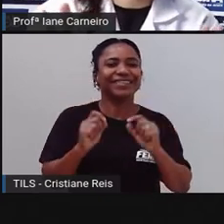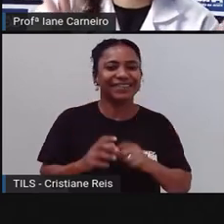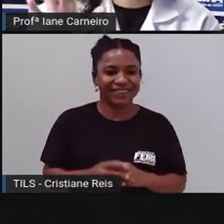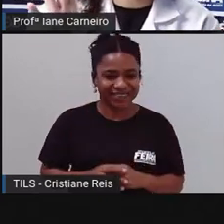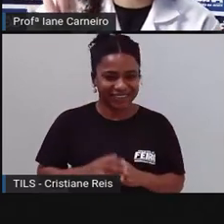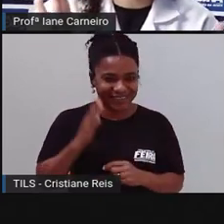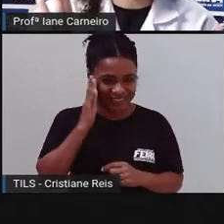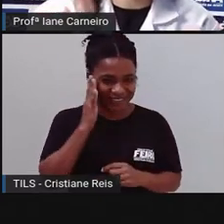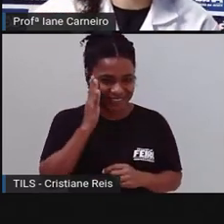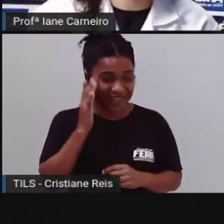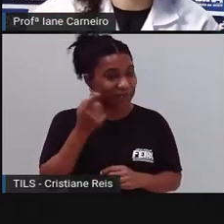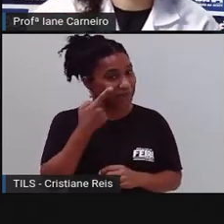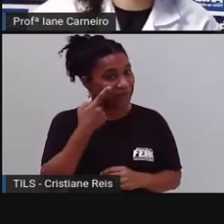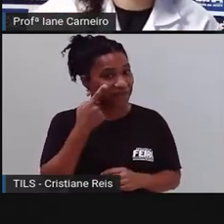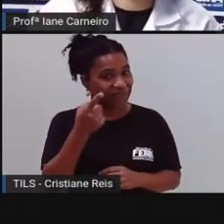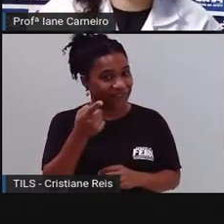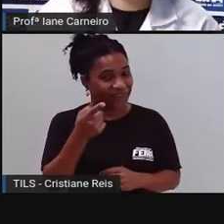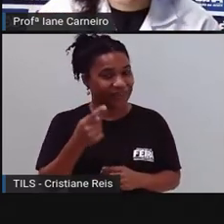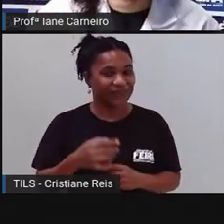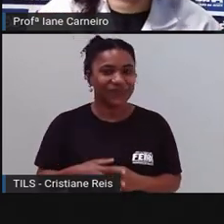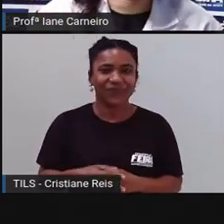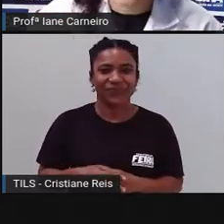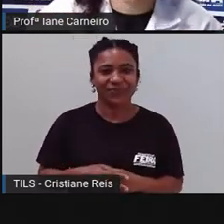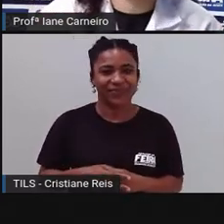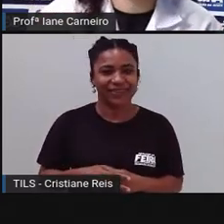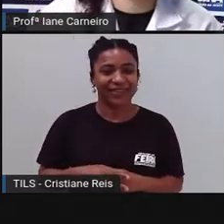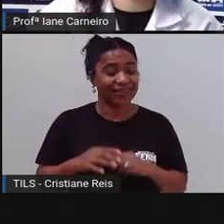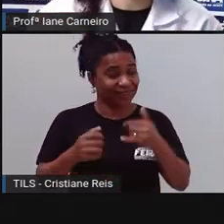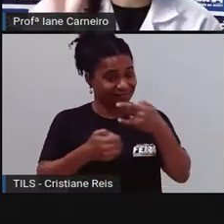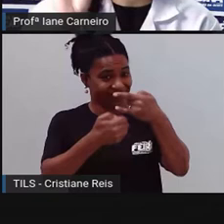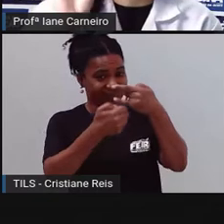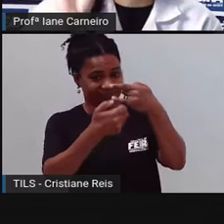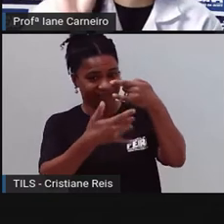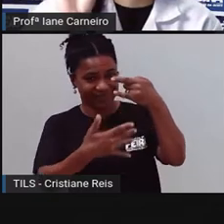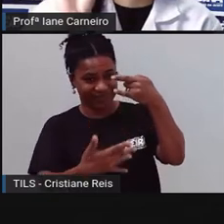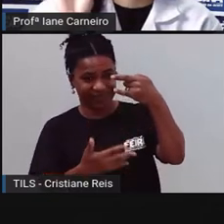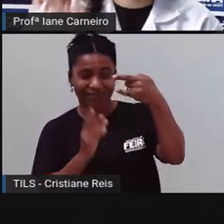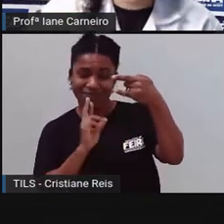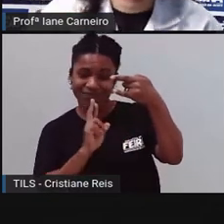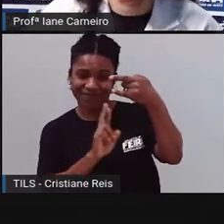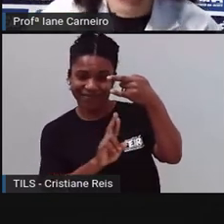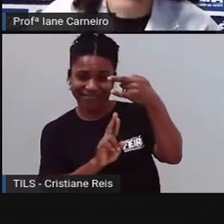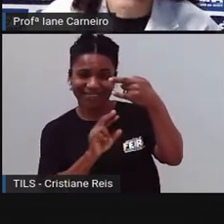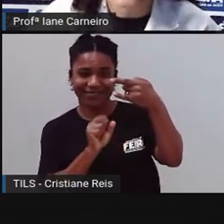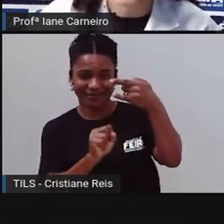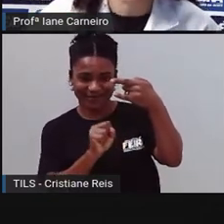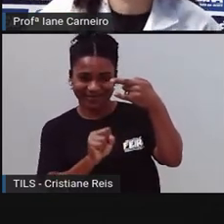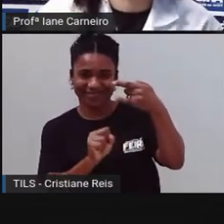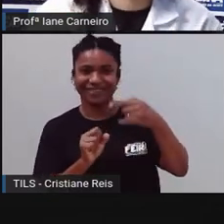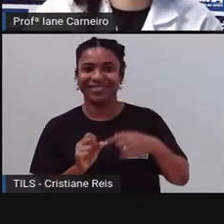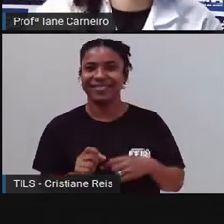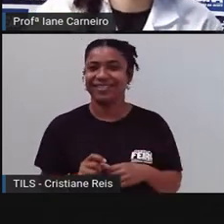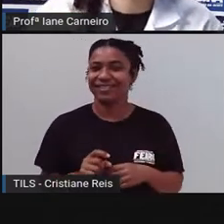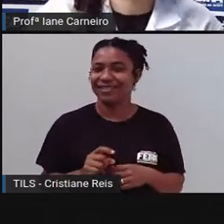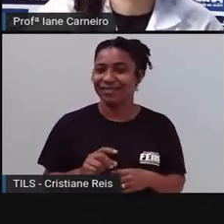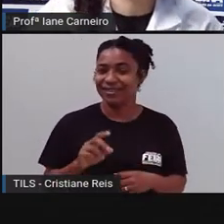aí no chat se você souber o que é a resposta dessa adivinha. Eu já sei qual é. Vamos lá, ó. É a